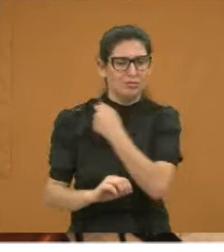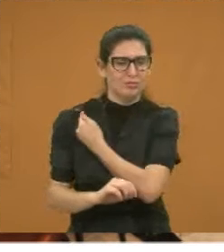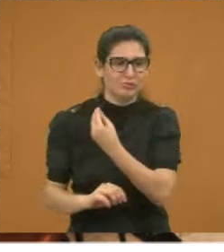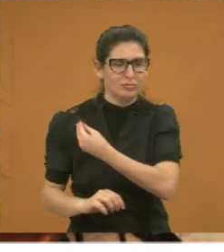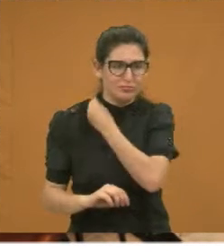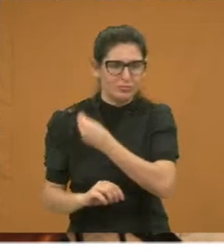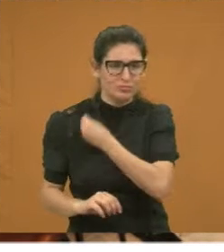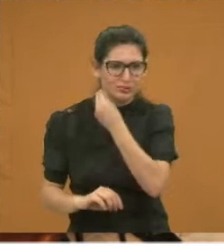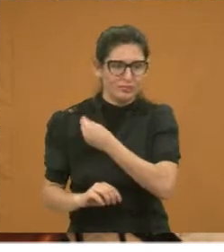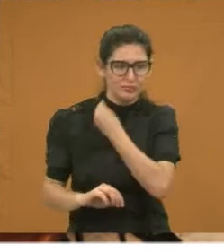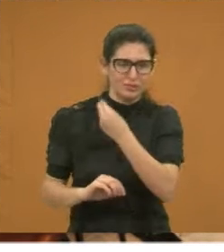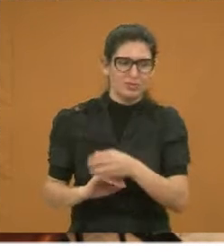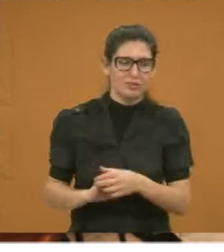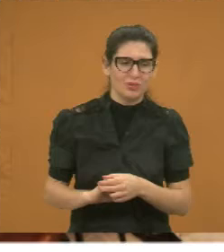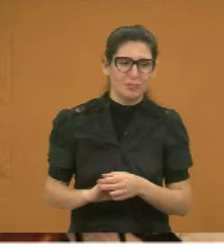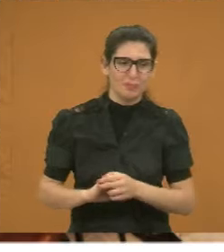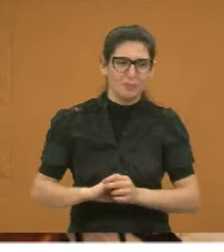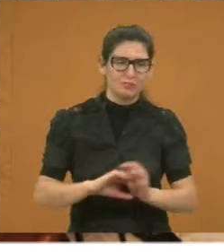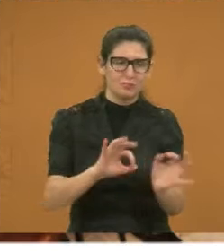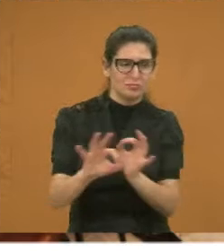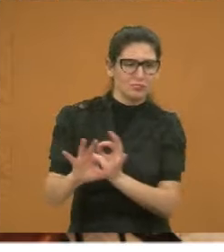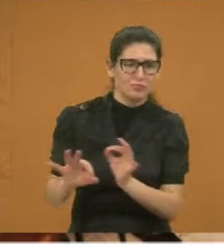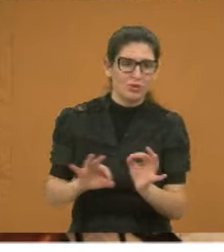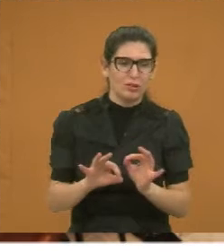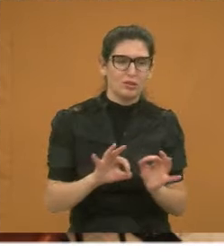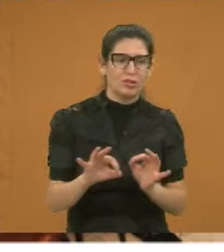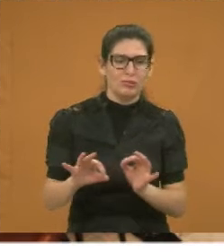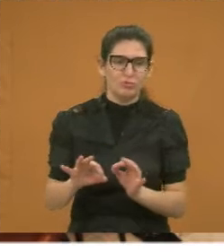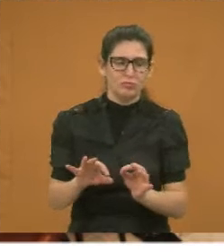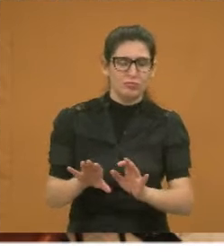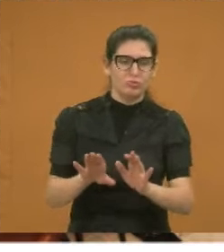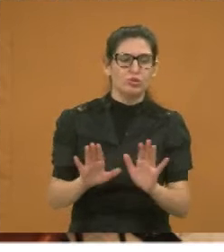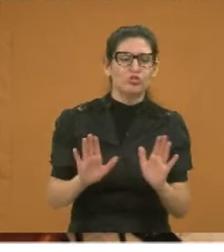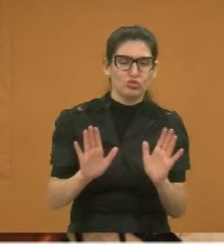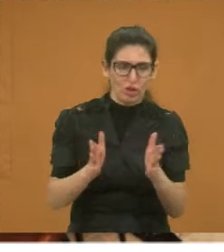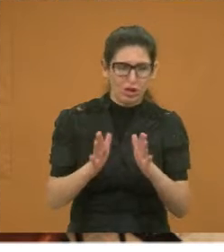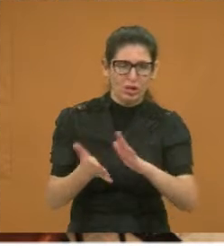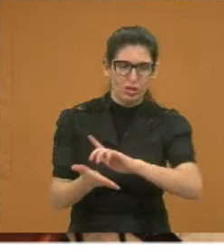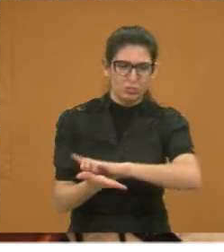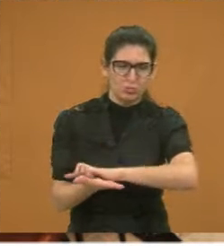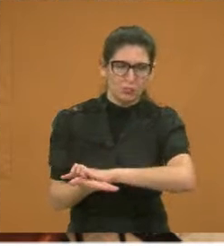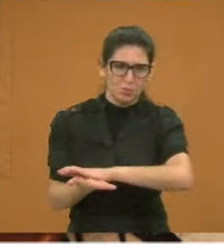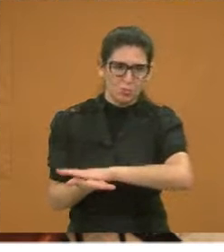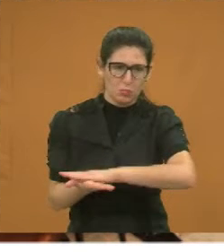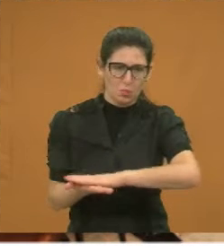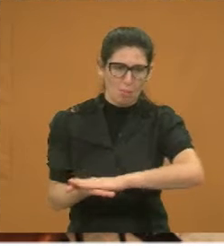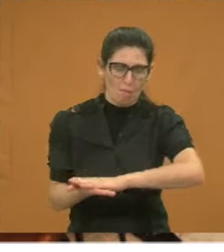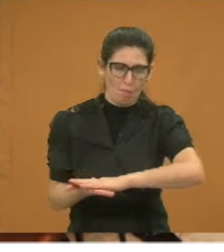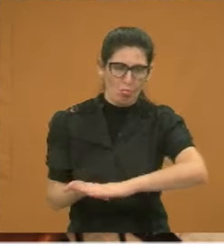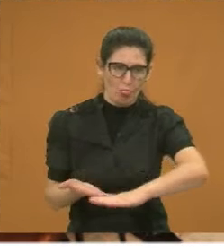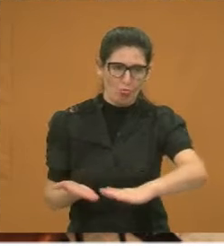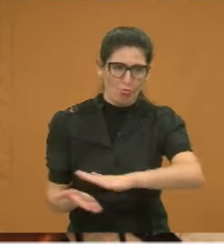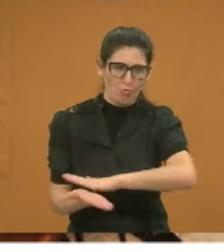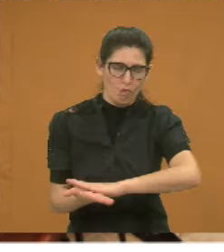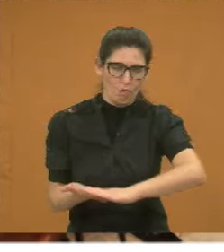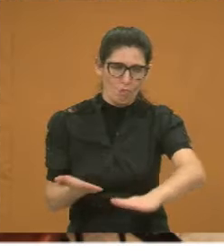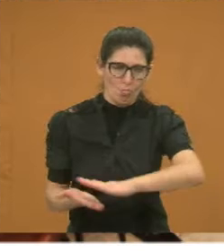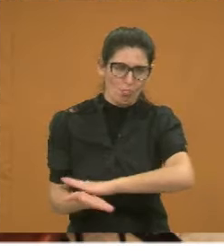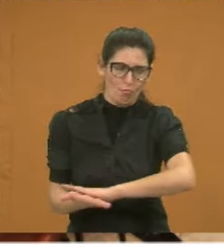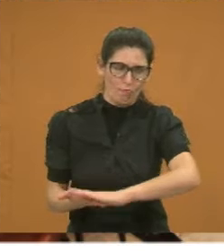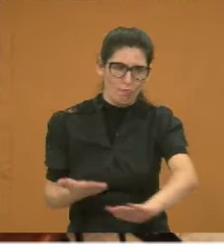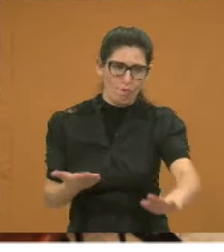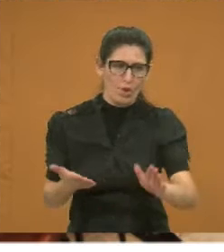E aí, graças a Deus, vai ser regularizado aqui lá. Já tem asfalto, tem tudo. Espero que Deus ajudar que seja regularizado.